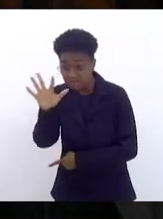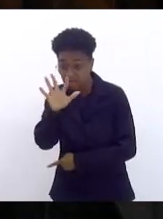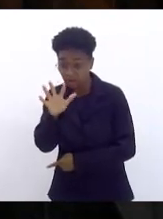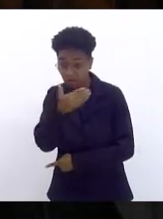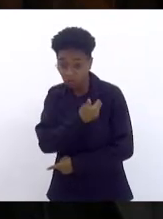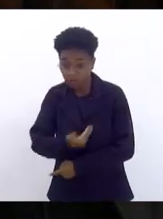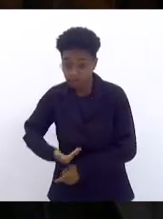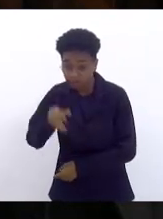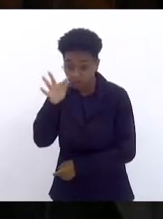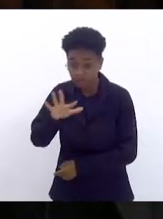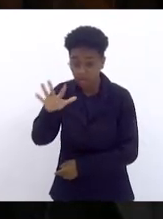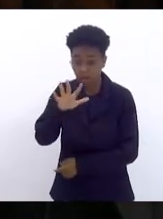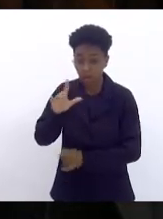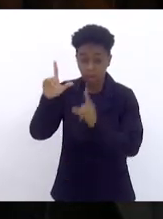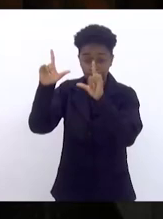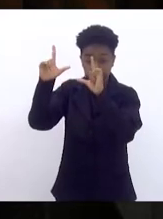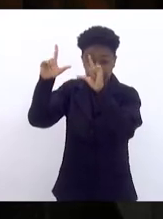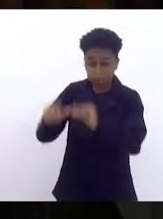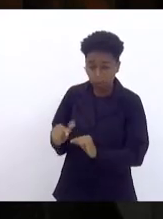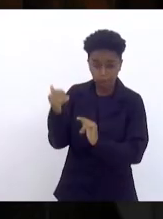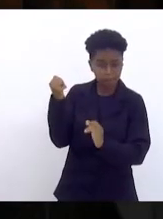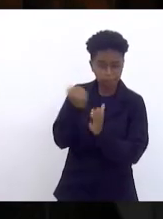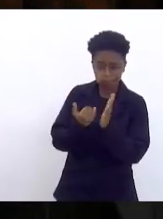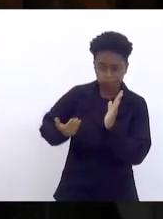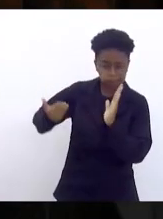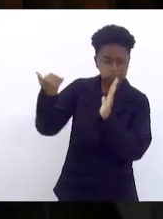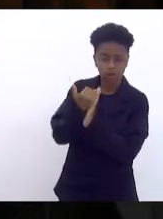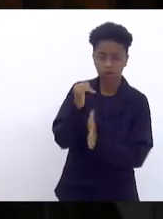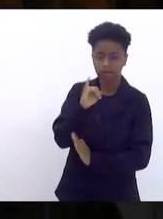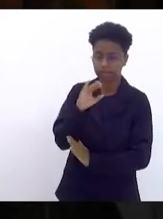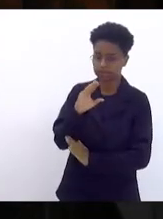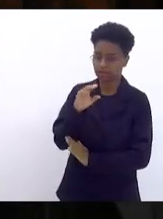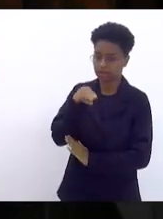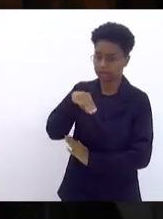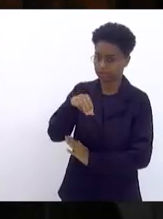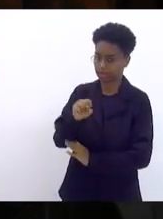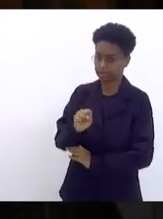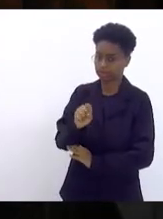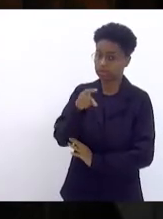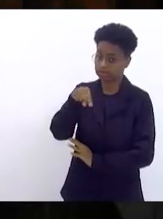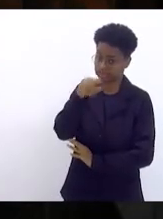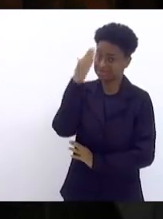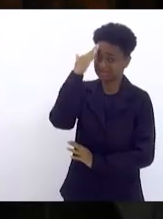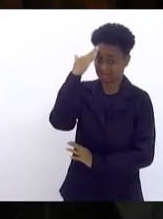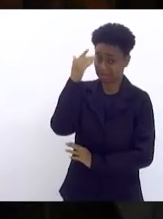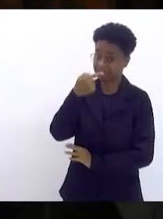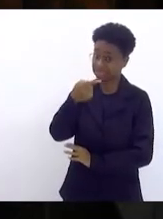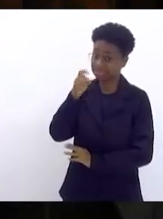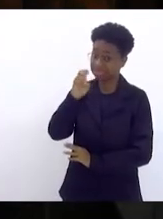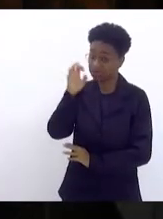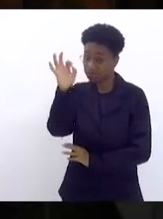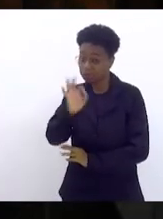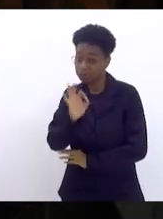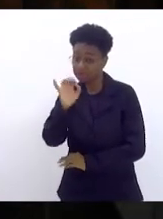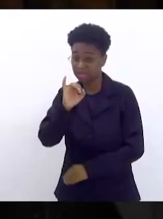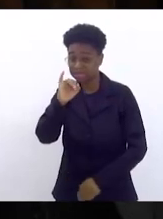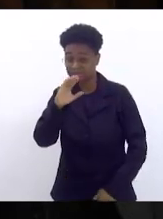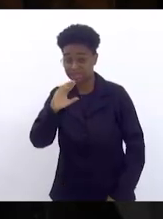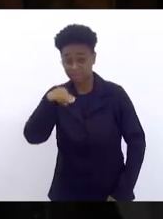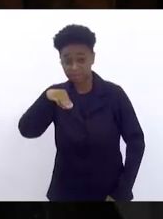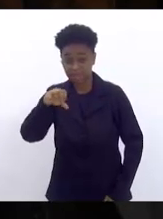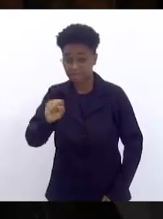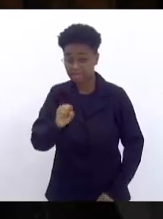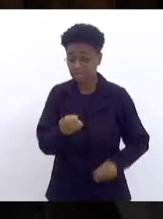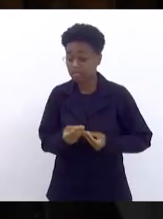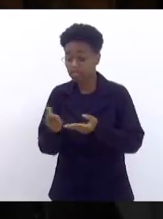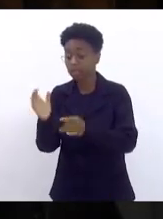abrupta no ICMS e sabe vossa excelência que 75% do ICMS fica com